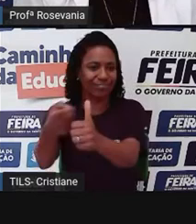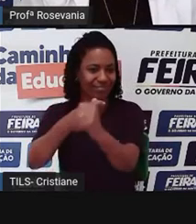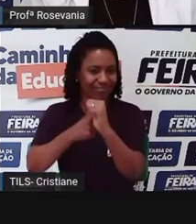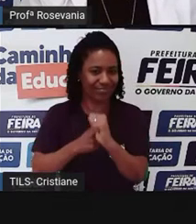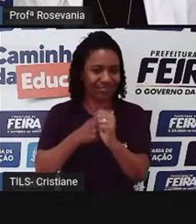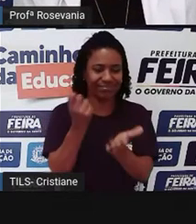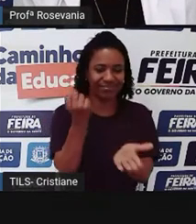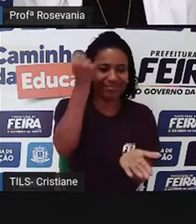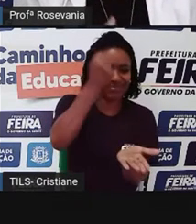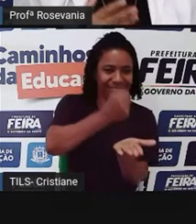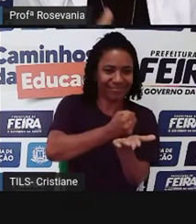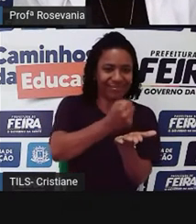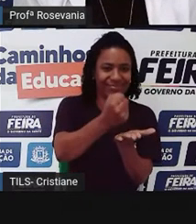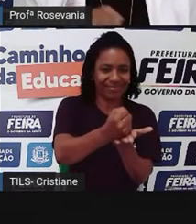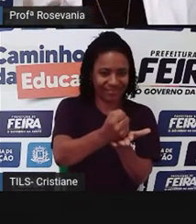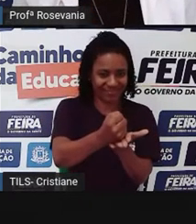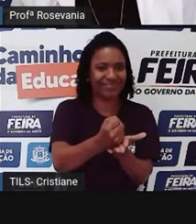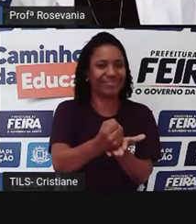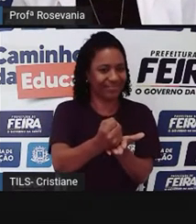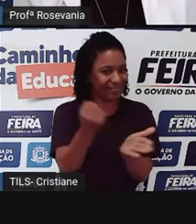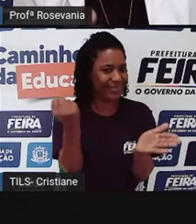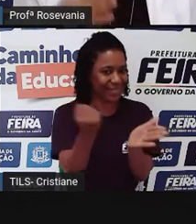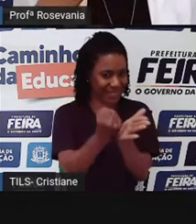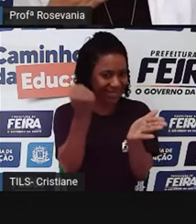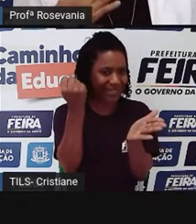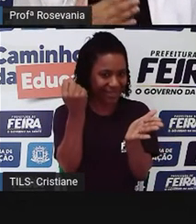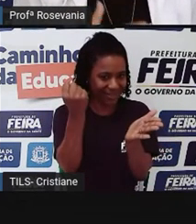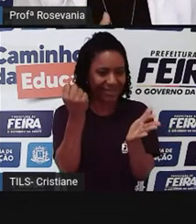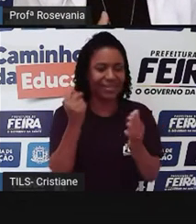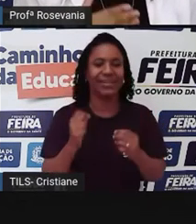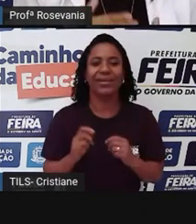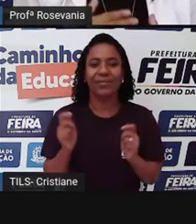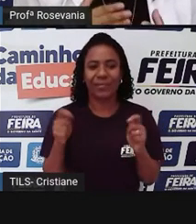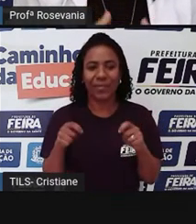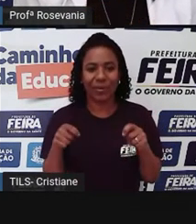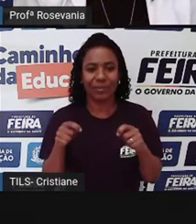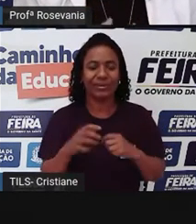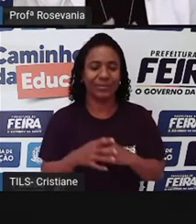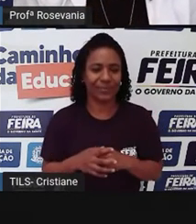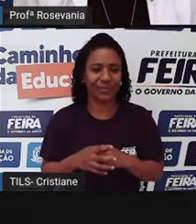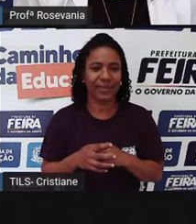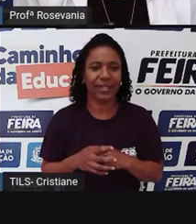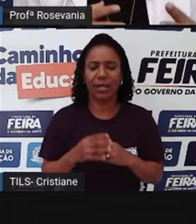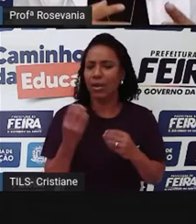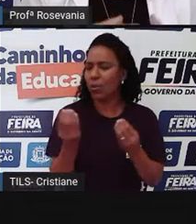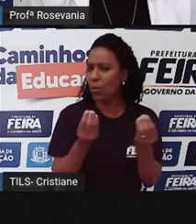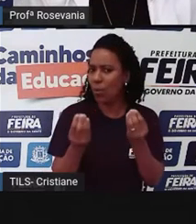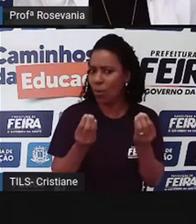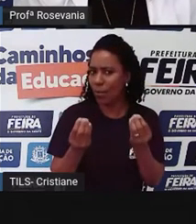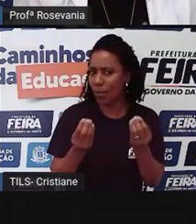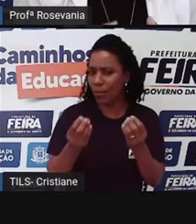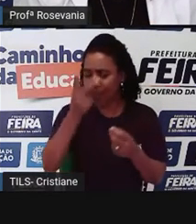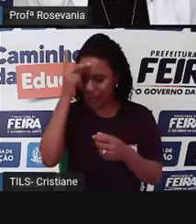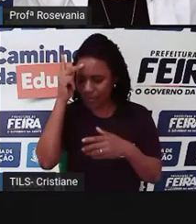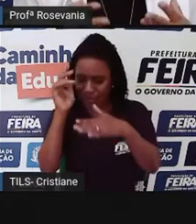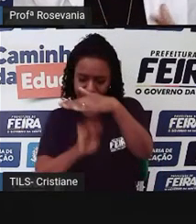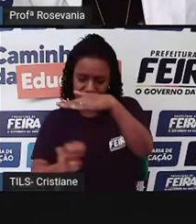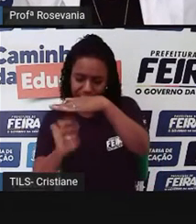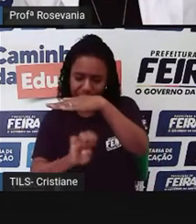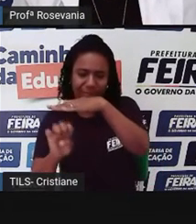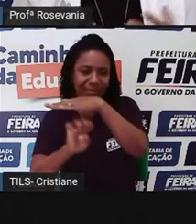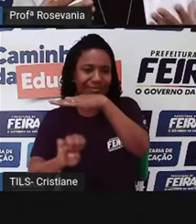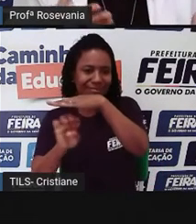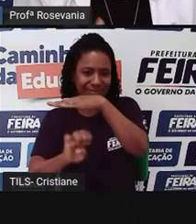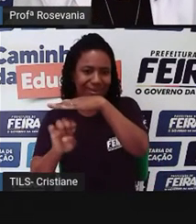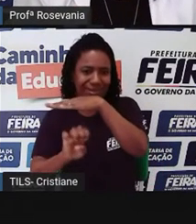Então as franquias, as franchises ou franquias, são o sistema de negócio em que o franqueador compra os